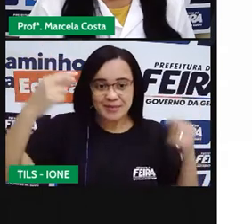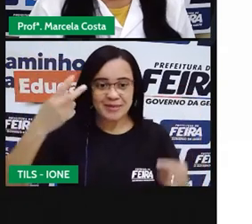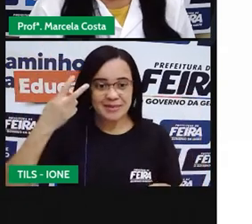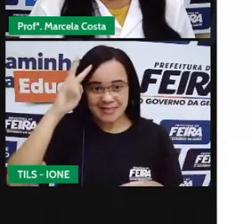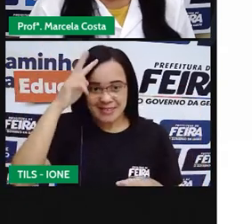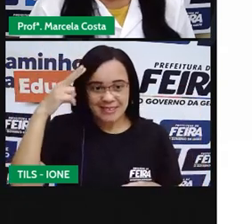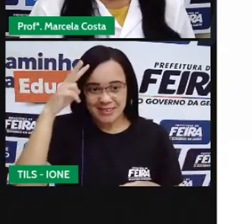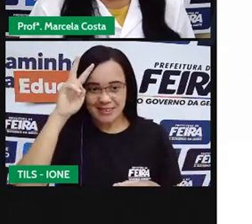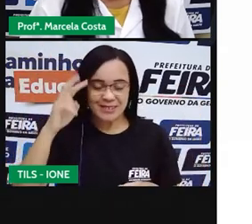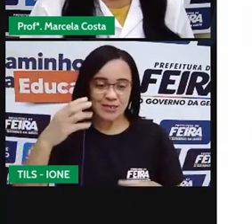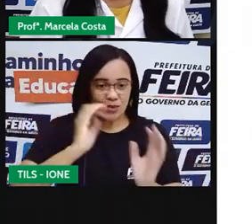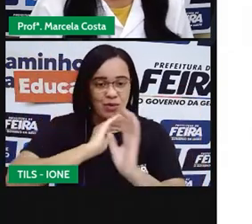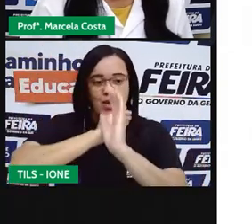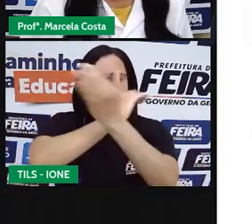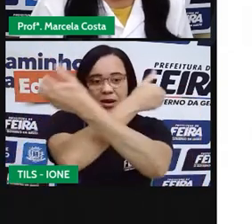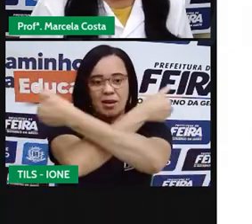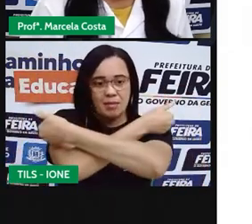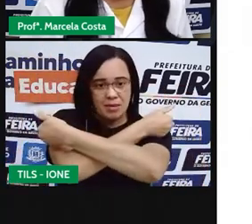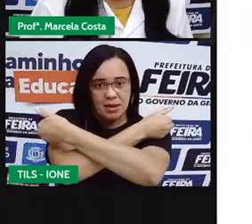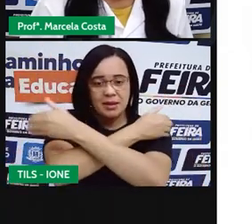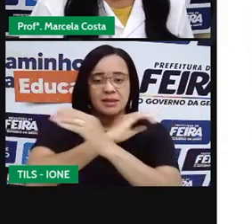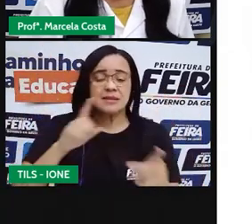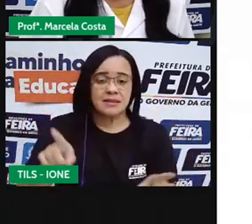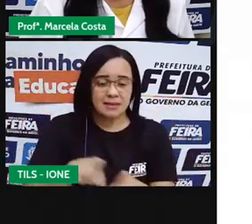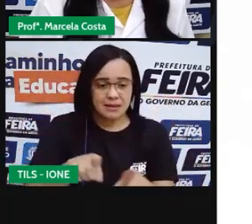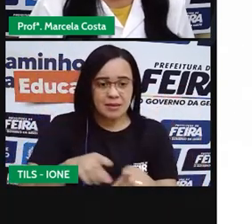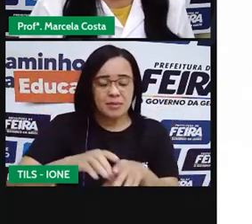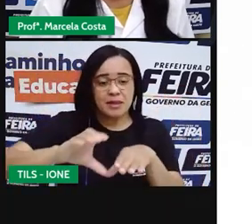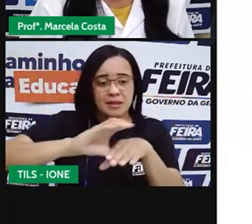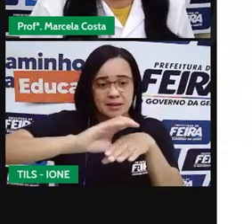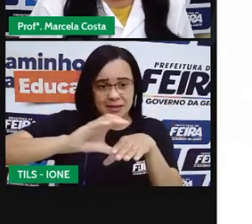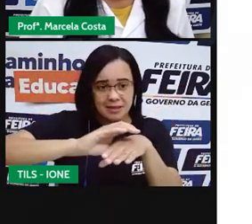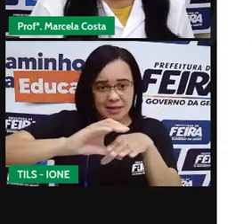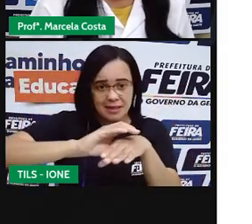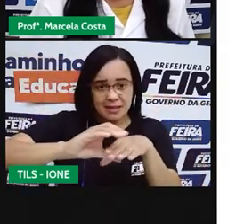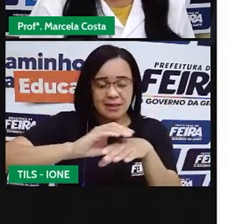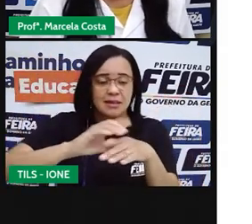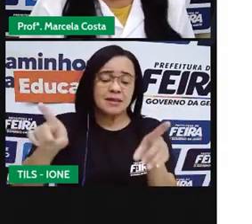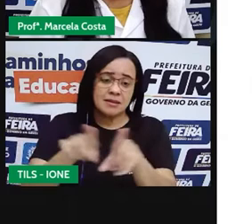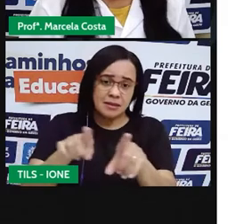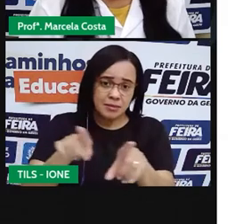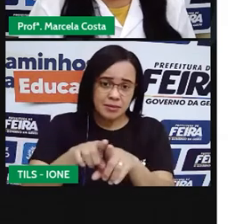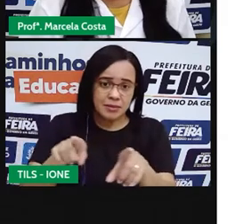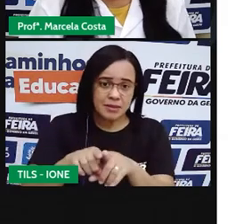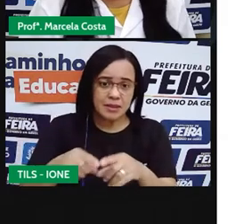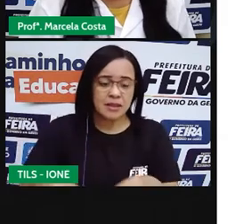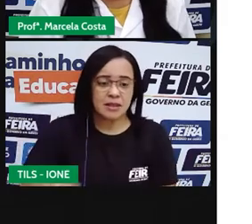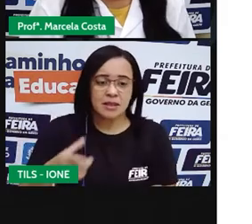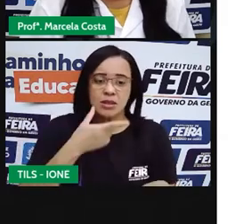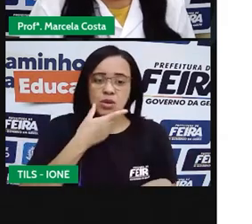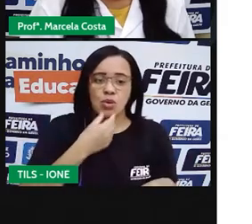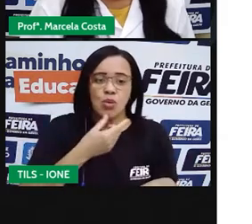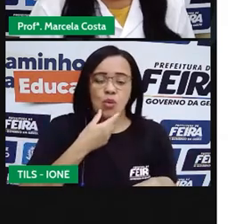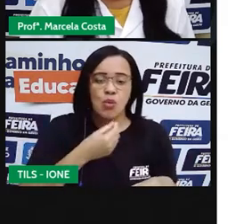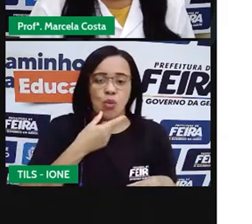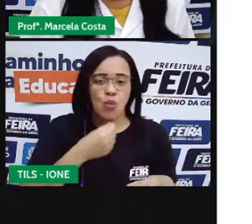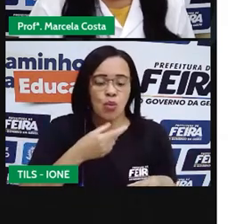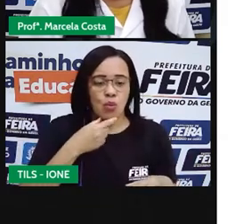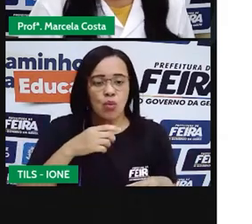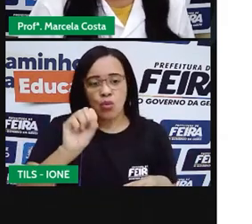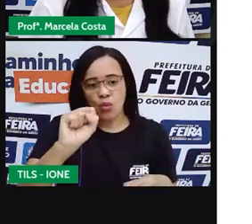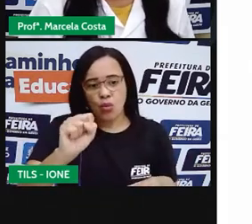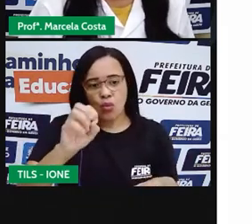da Branca de Neve, da história da Cinderela. A gente também vai ver a princesa Sofia,